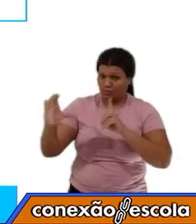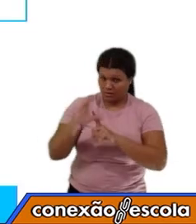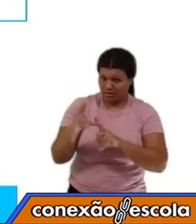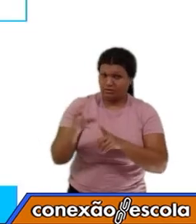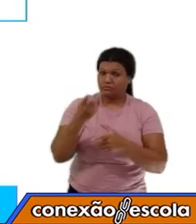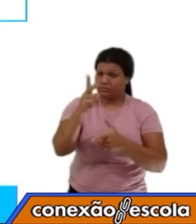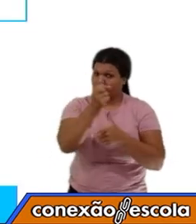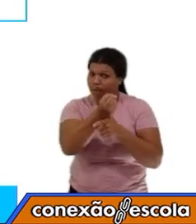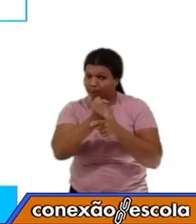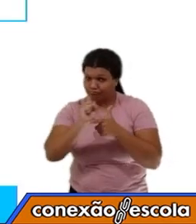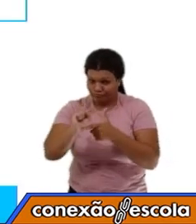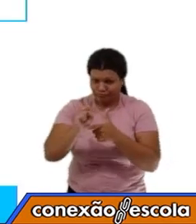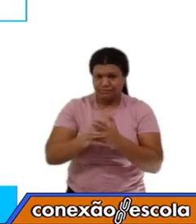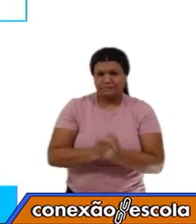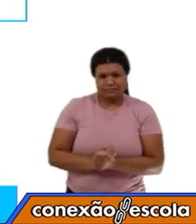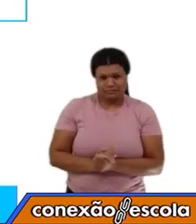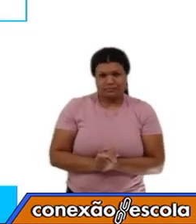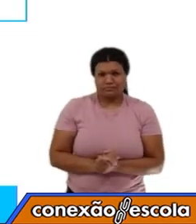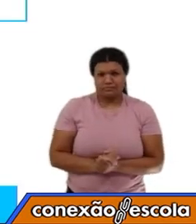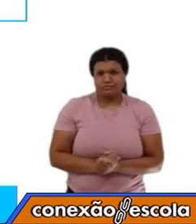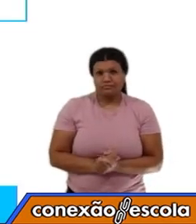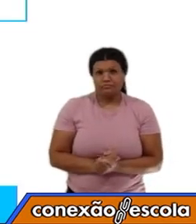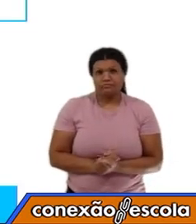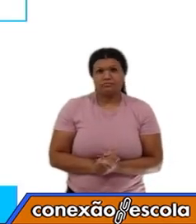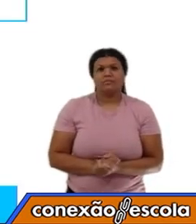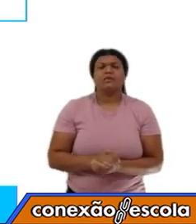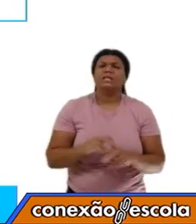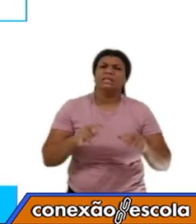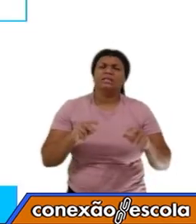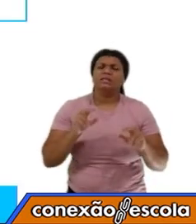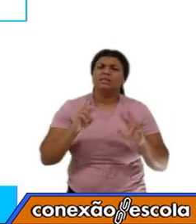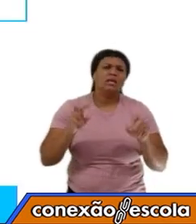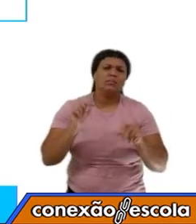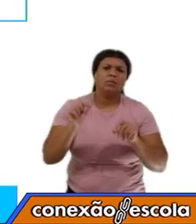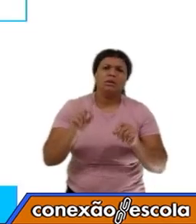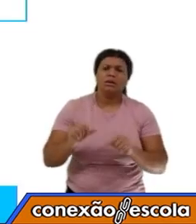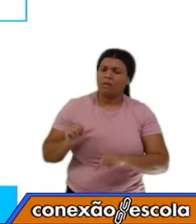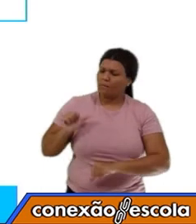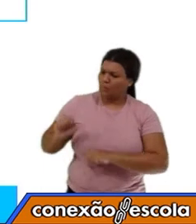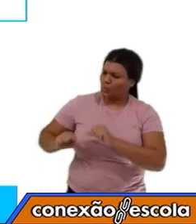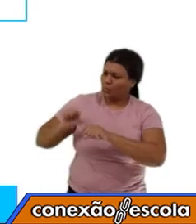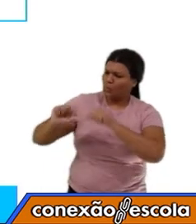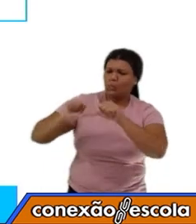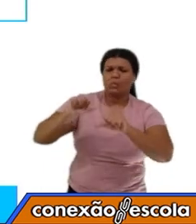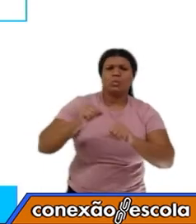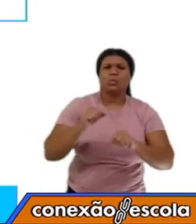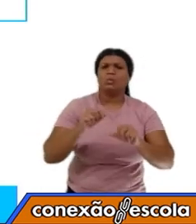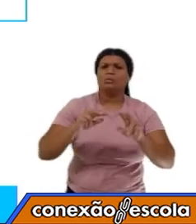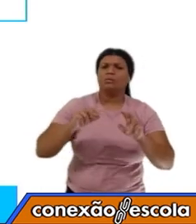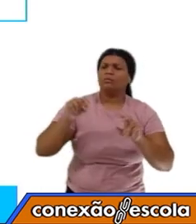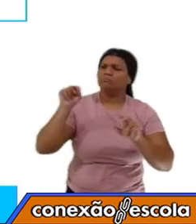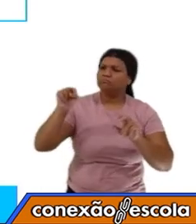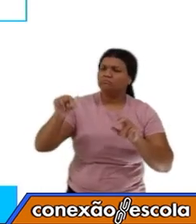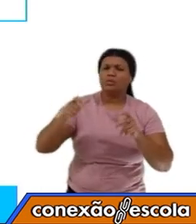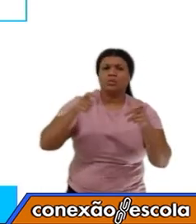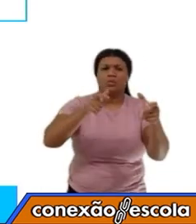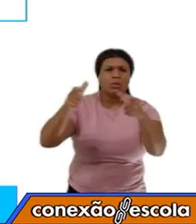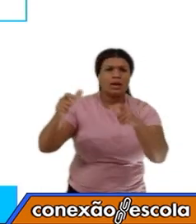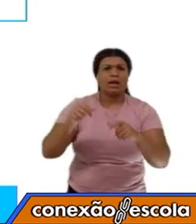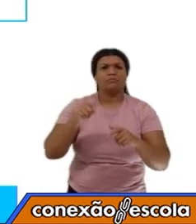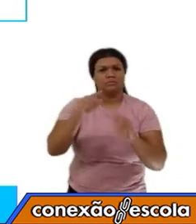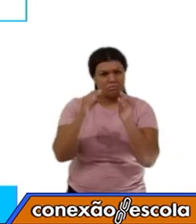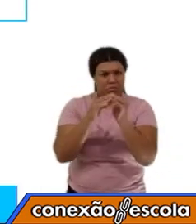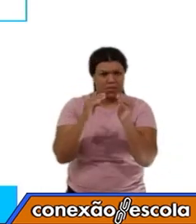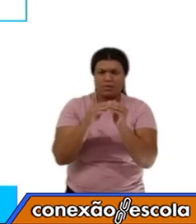ou do seu bairro. Sobre as transformações ocorridas na paisagem do lugar onde você mora.